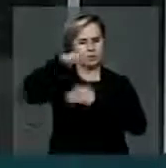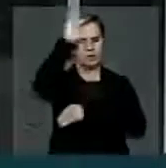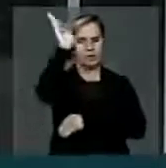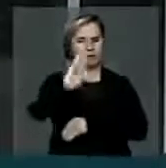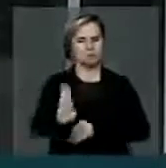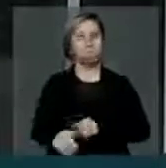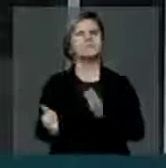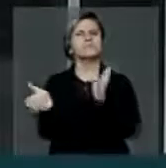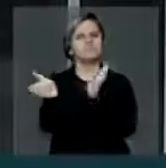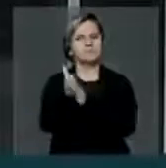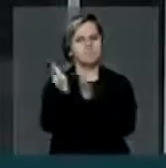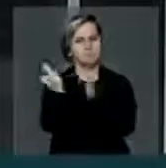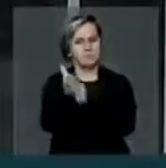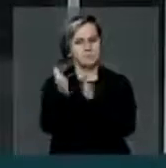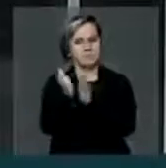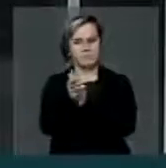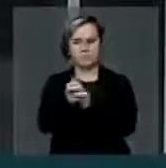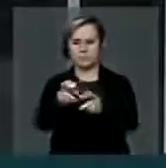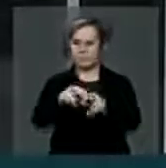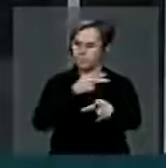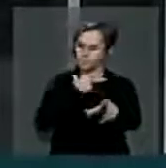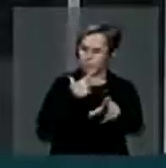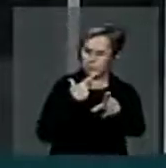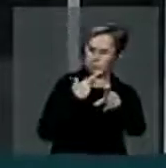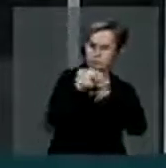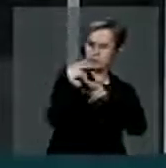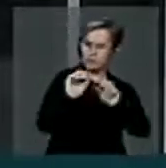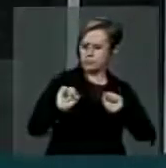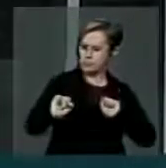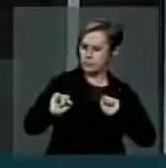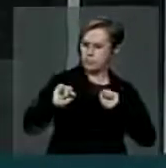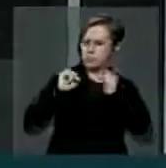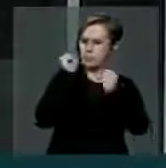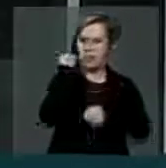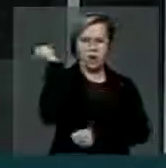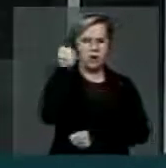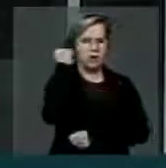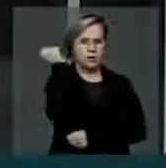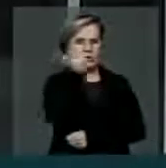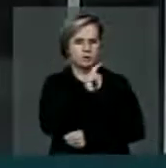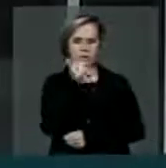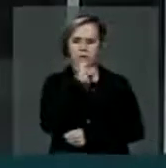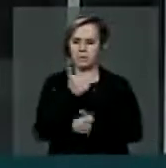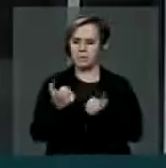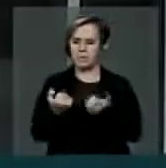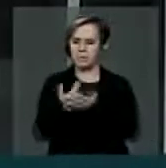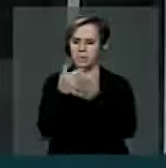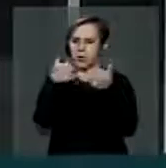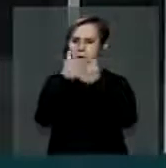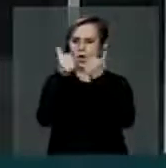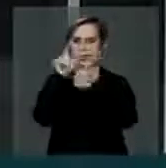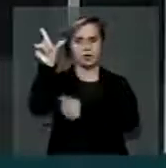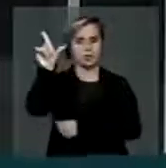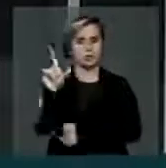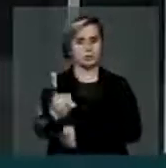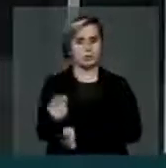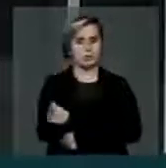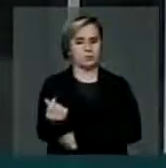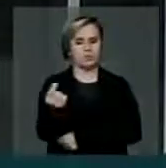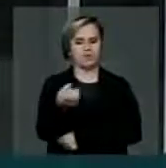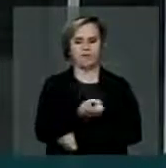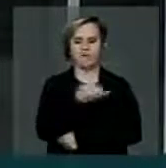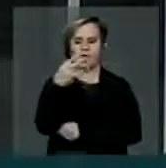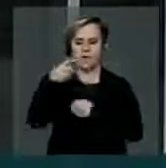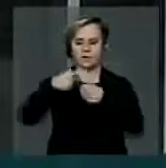Parabenizá-los pela conquista parcial da redução da passagem, do preço da passagem em várias